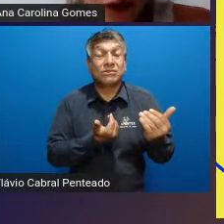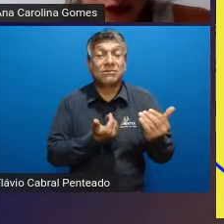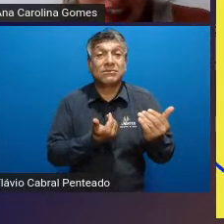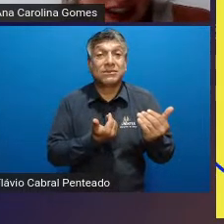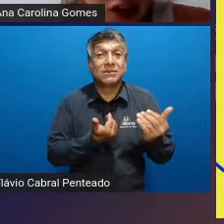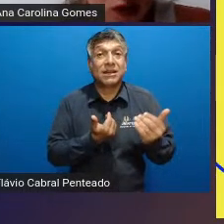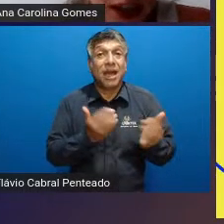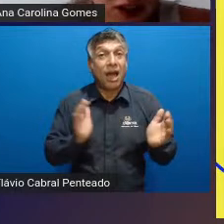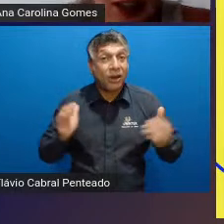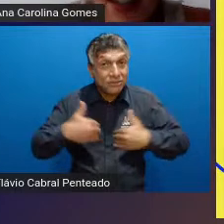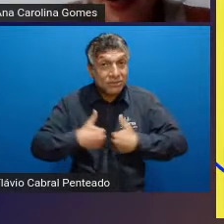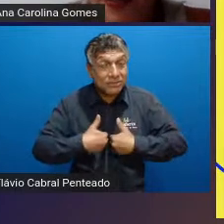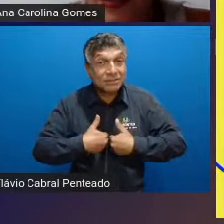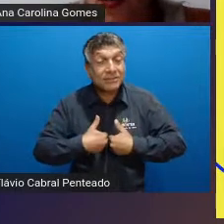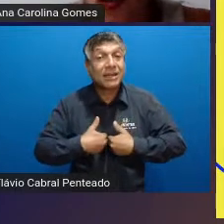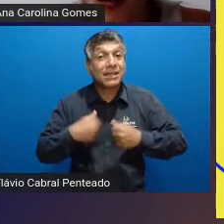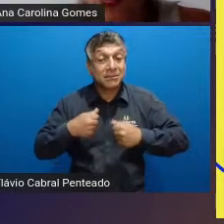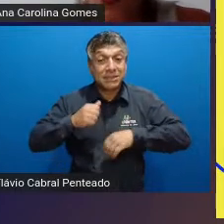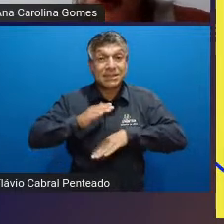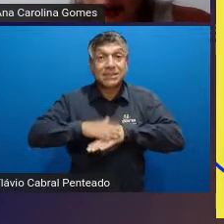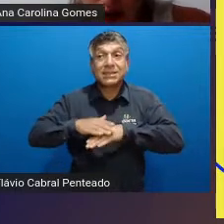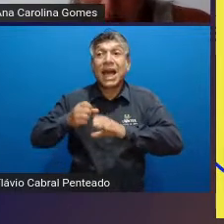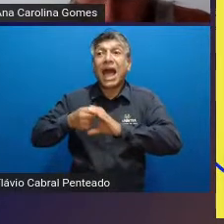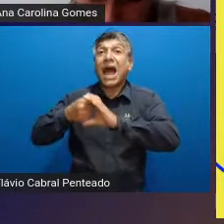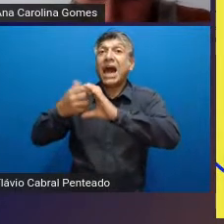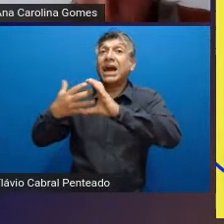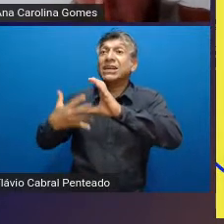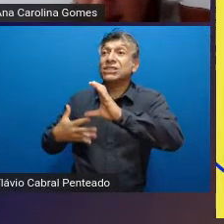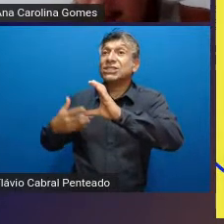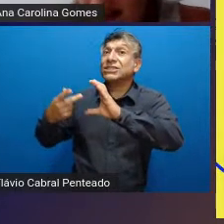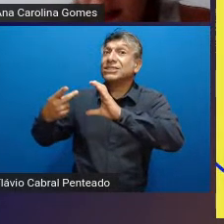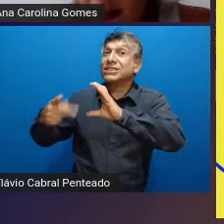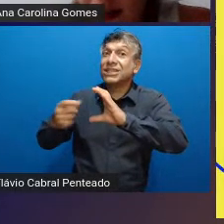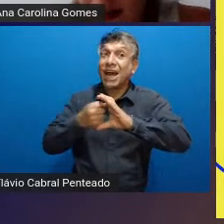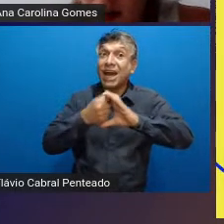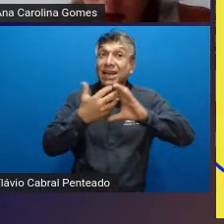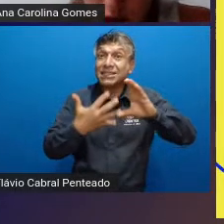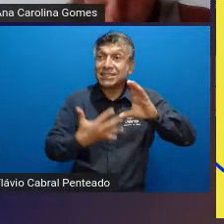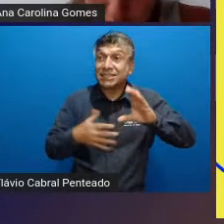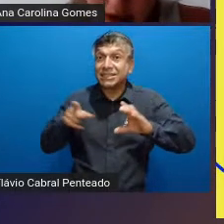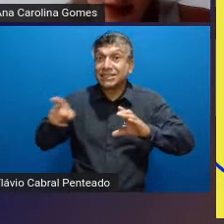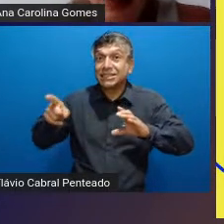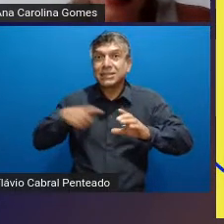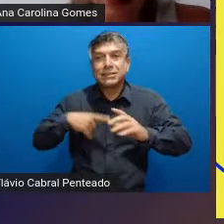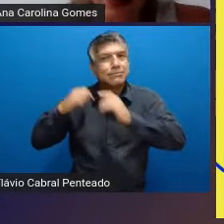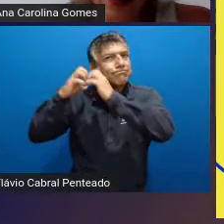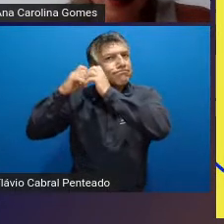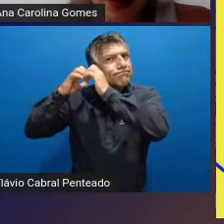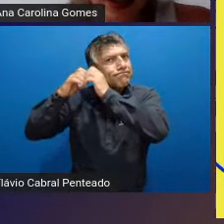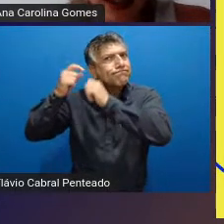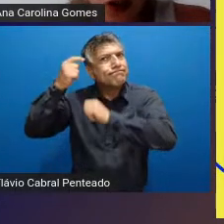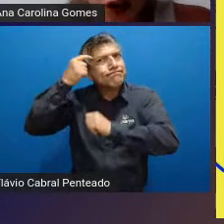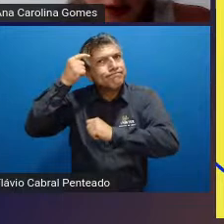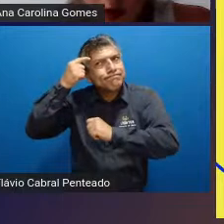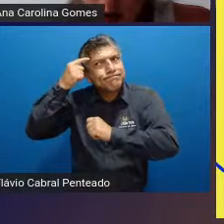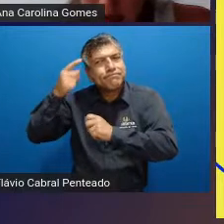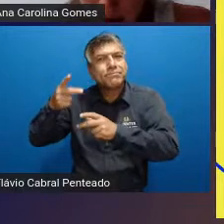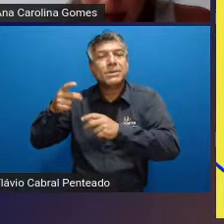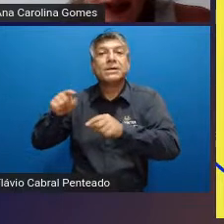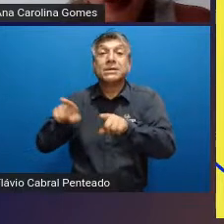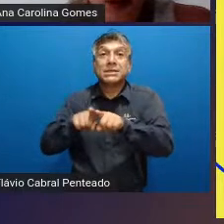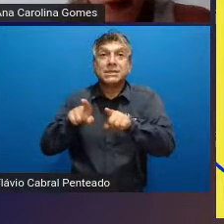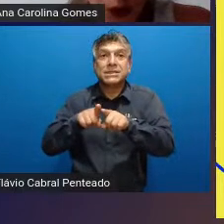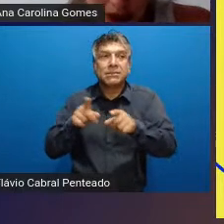requer um profundo entendimento das características cognitivas do autista das características